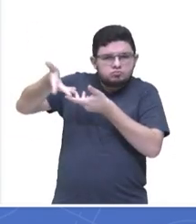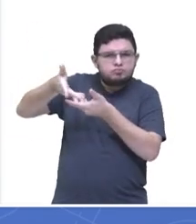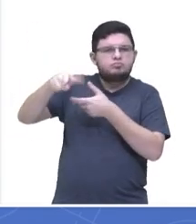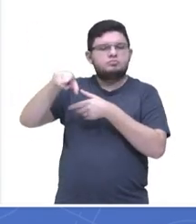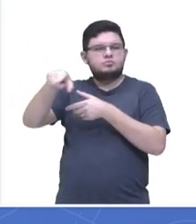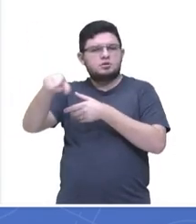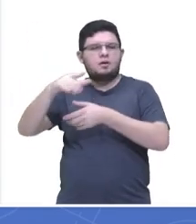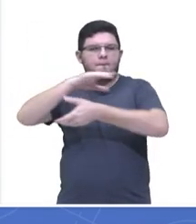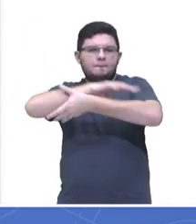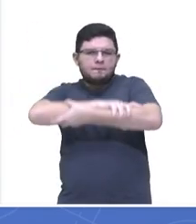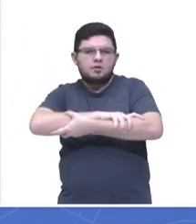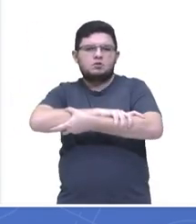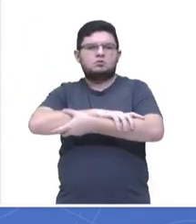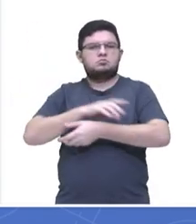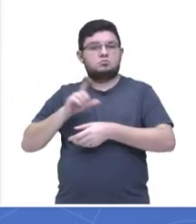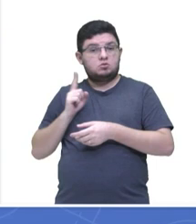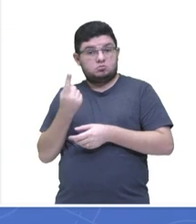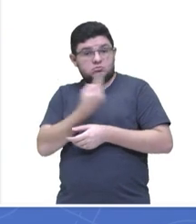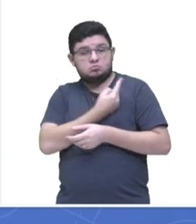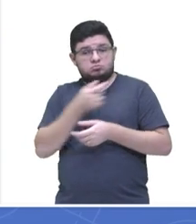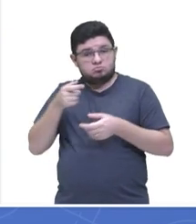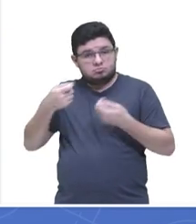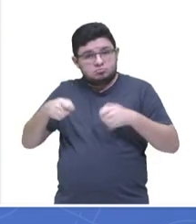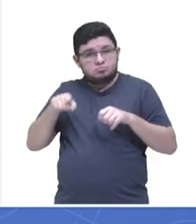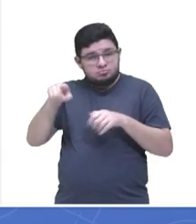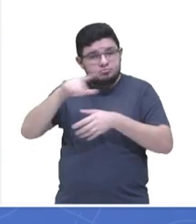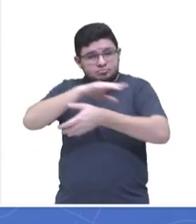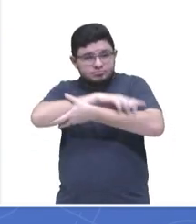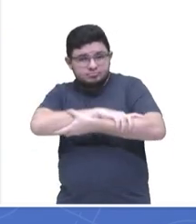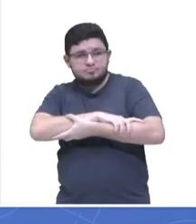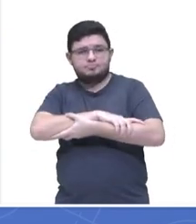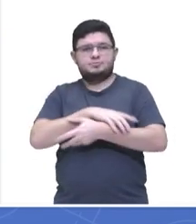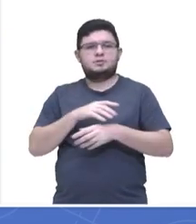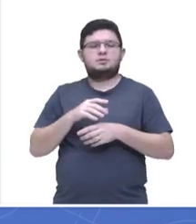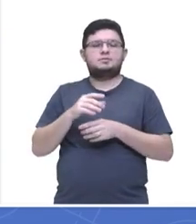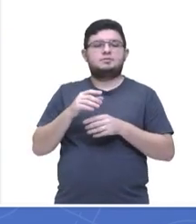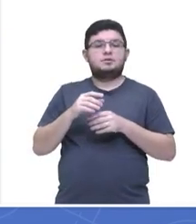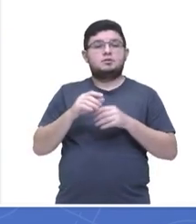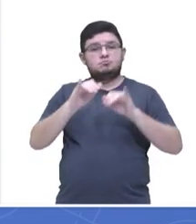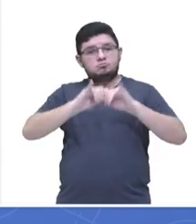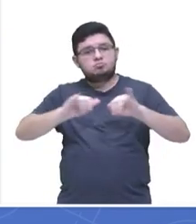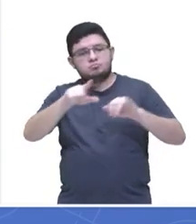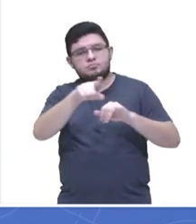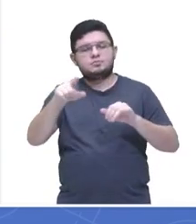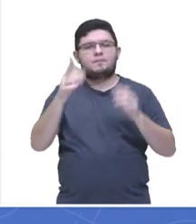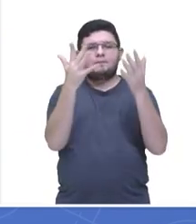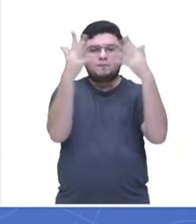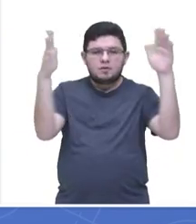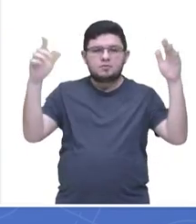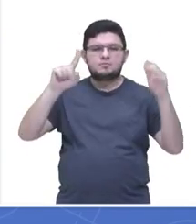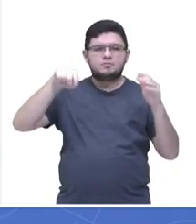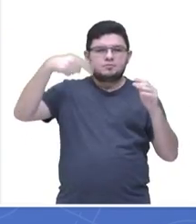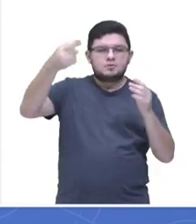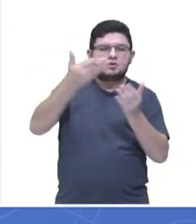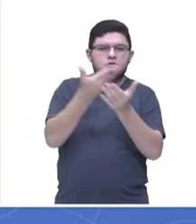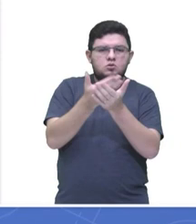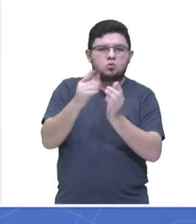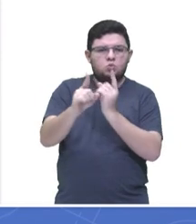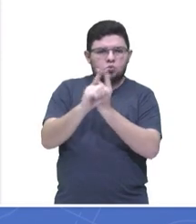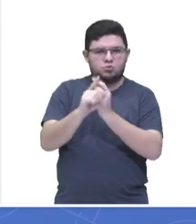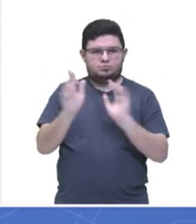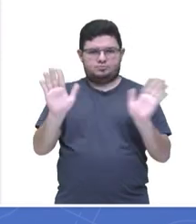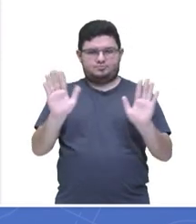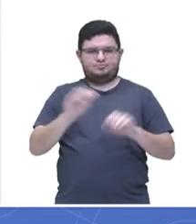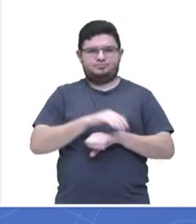parceiro da natureza. Certo? É importante a gente frisar isso aí. Parabéns para vocês e até um próximo Exercitando.